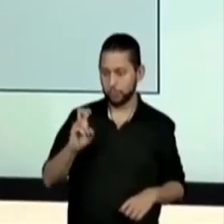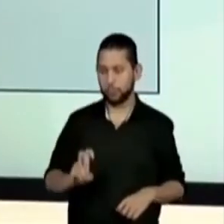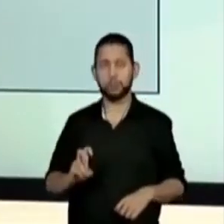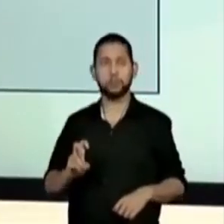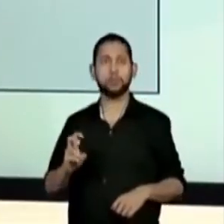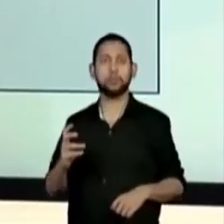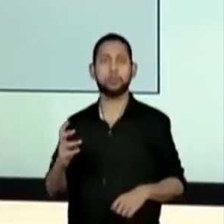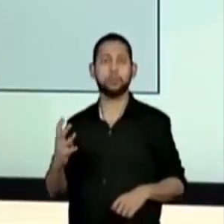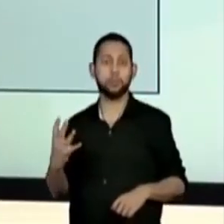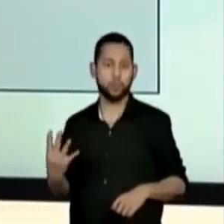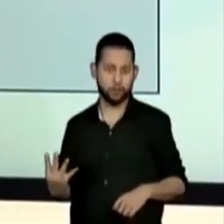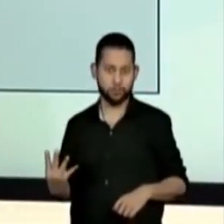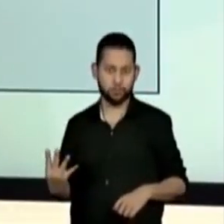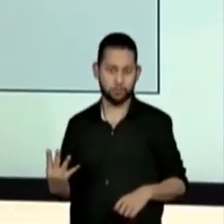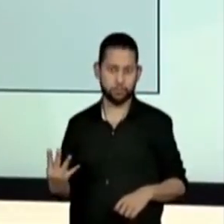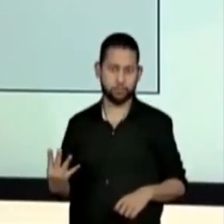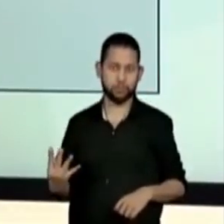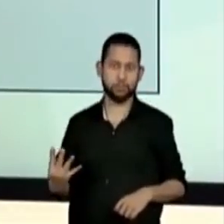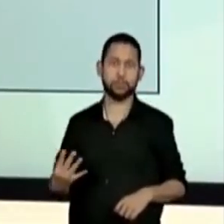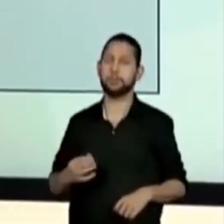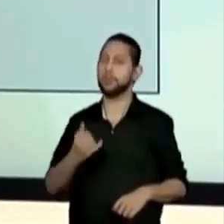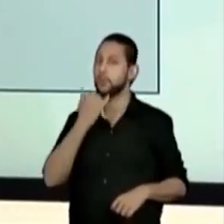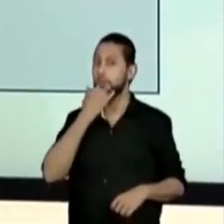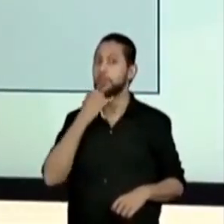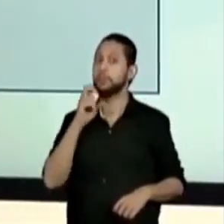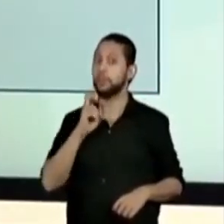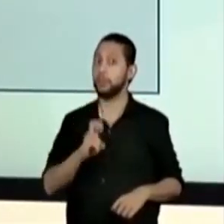desculpa. Não é cinquenta e dois, é cinquenta e quatro.